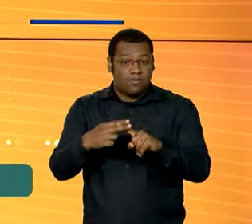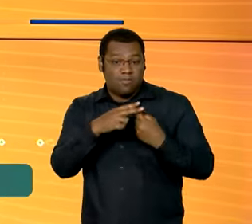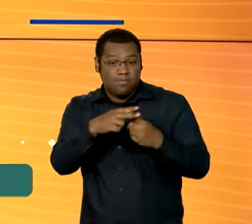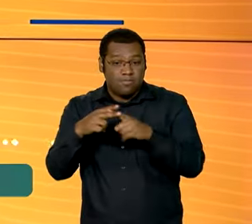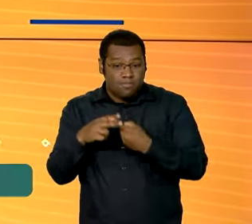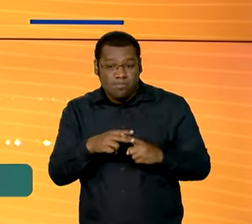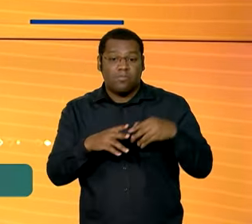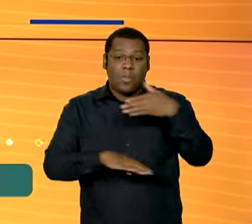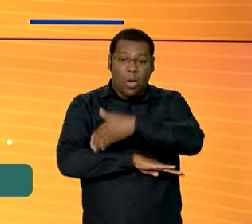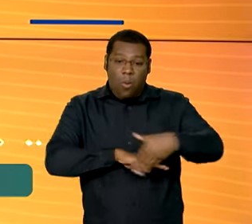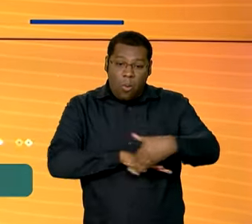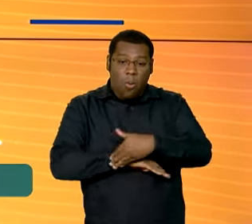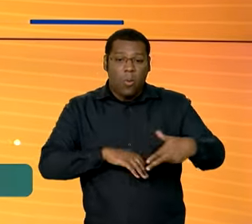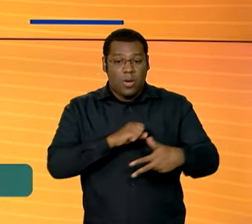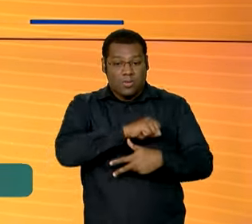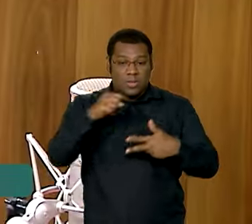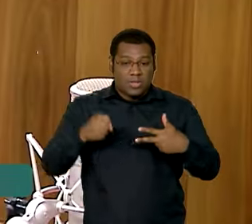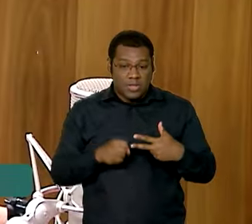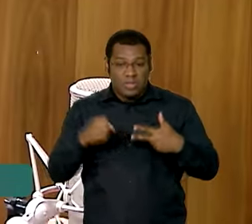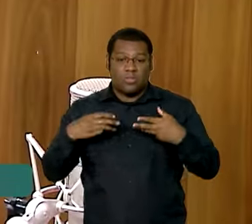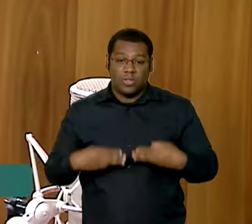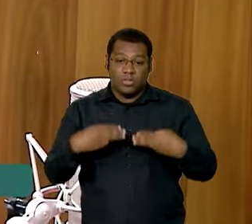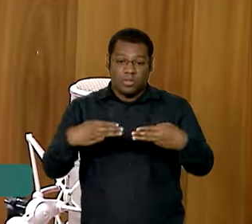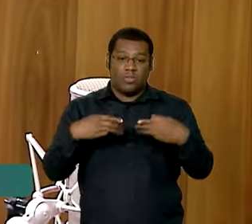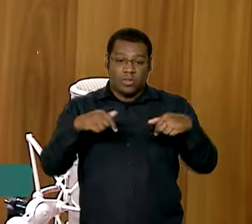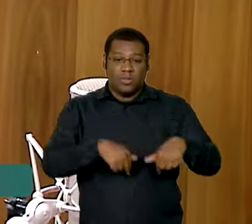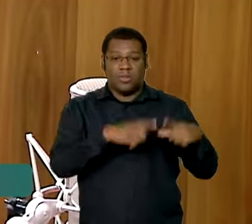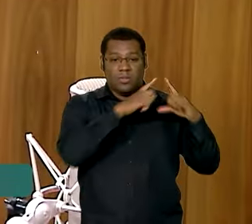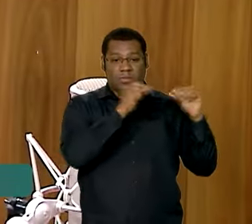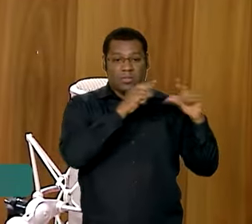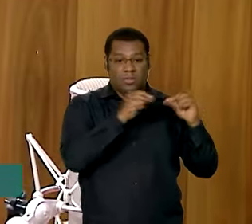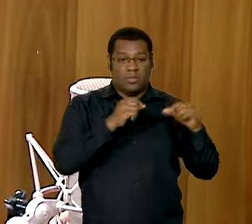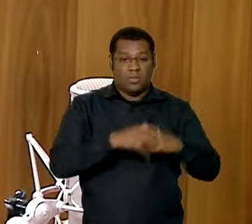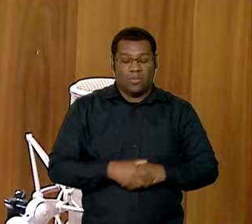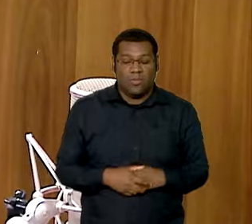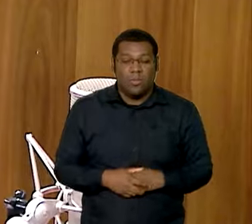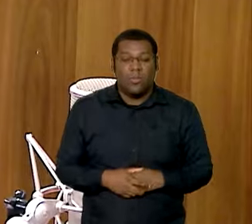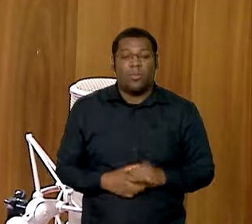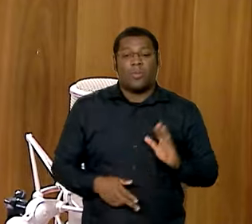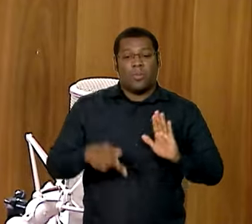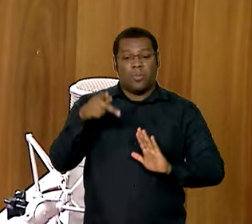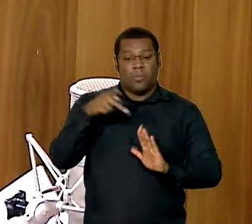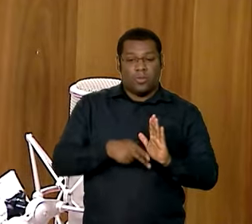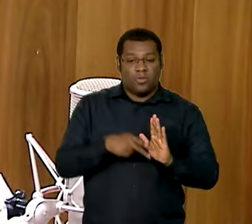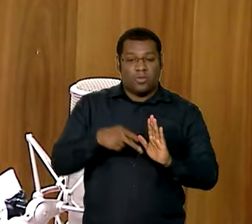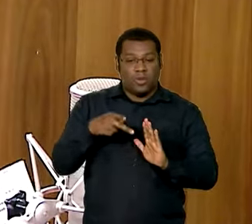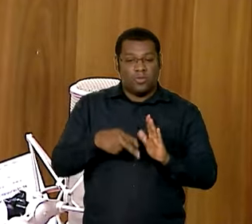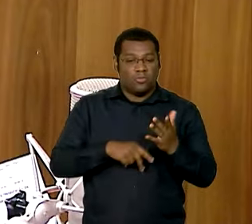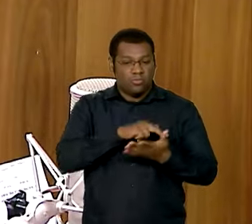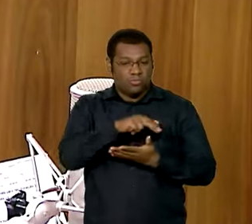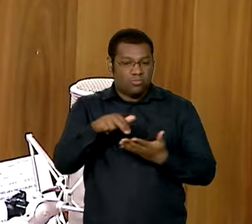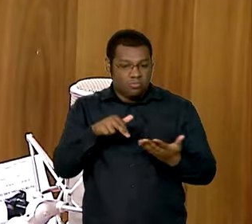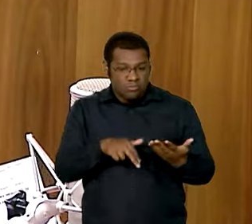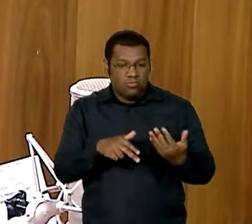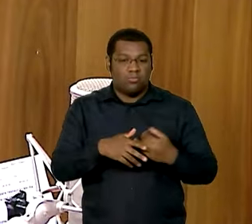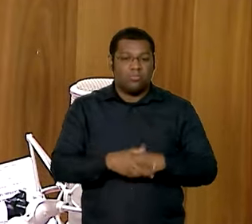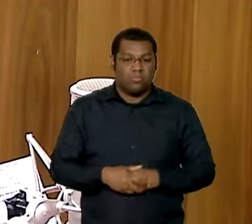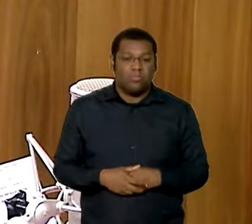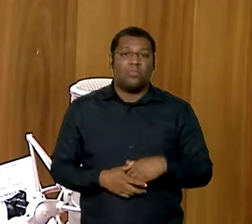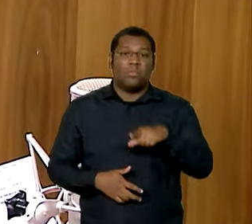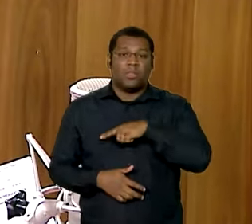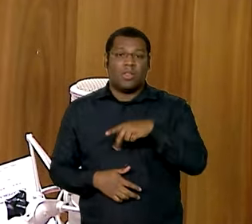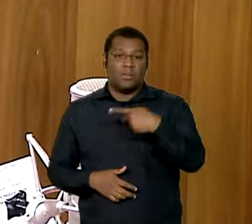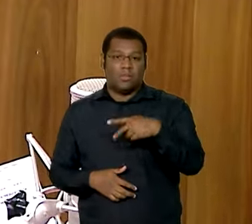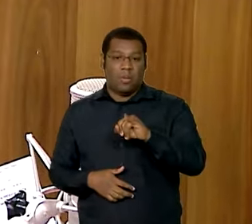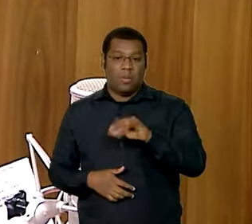como vai funcionar o processo. Quando falamos de projeto, estamos dizendo do escopo daquilo que será tratado, então nós temos o piso